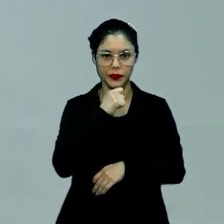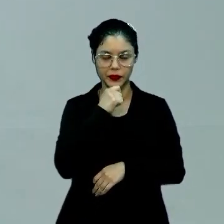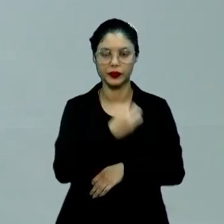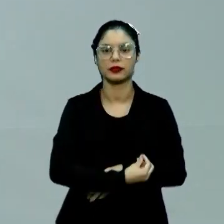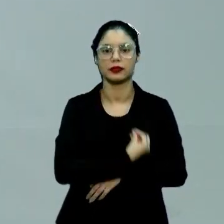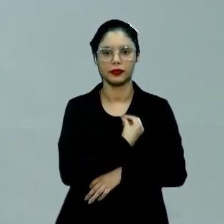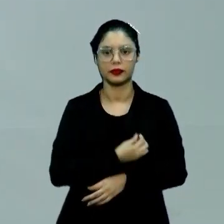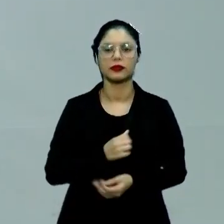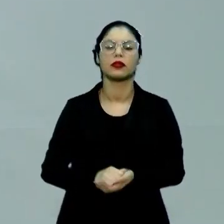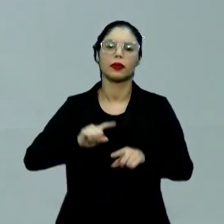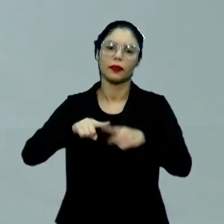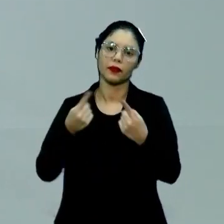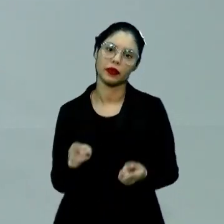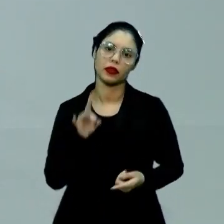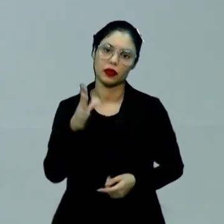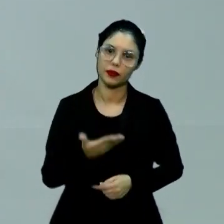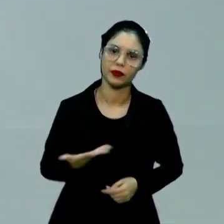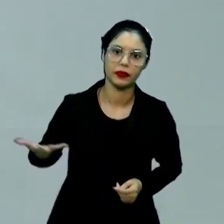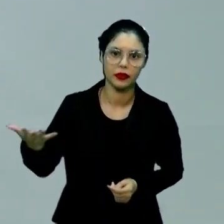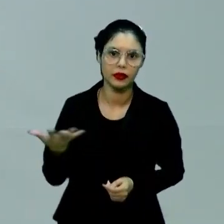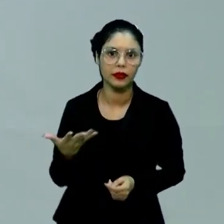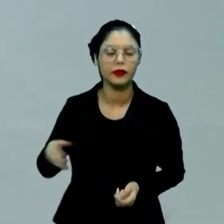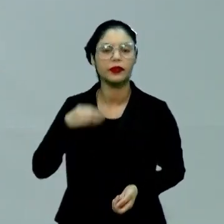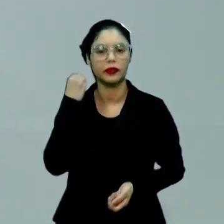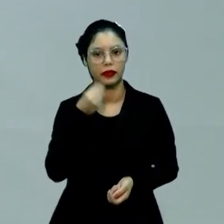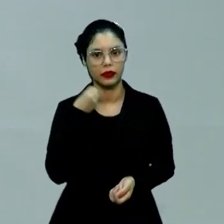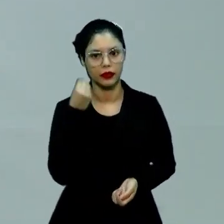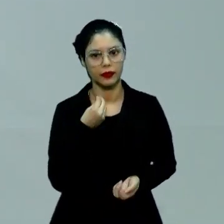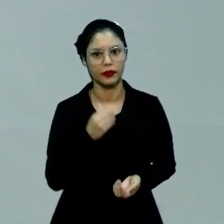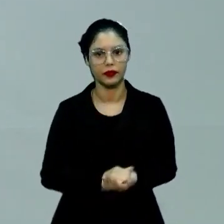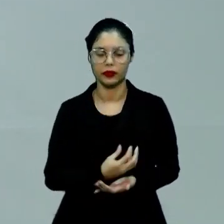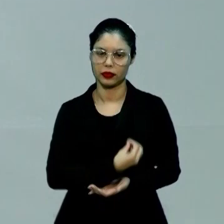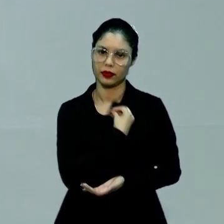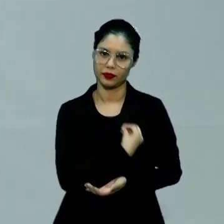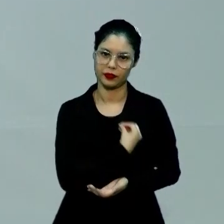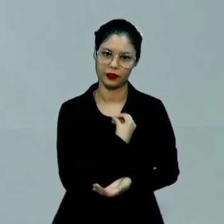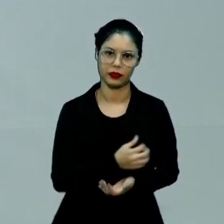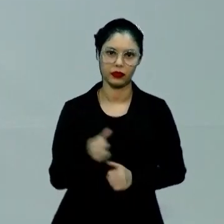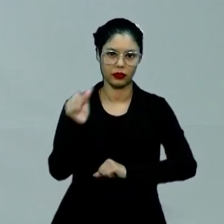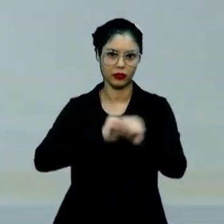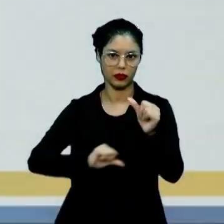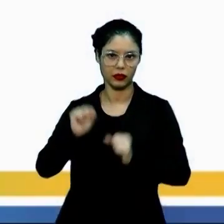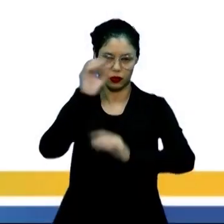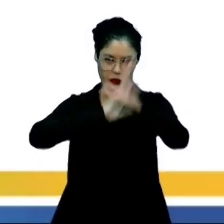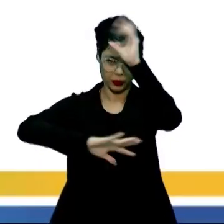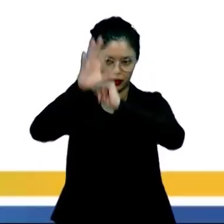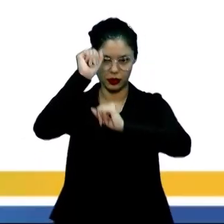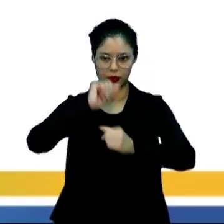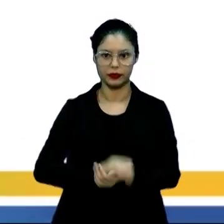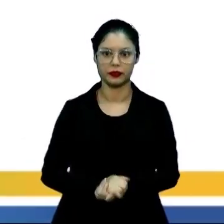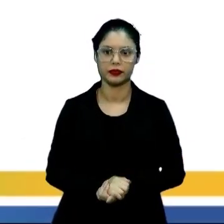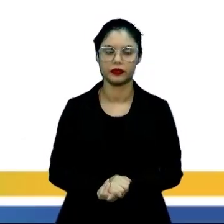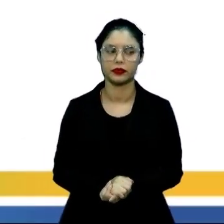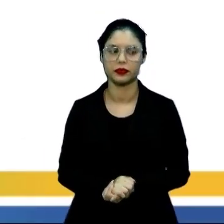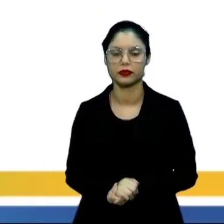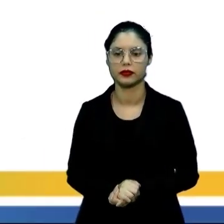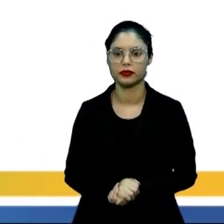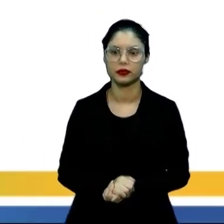ir além. Mas isso só com base na experiência e na vivência e na troca do conhecimento. Então